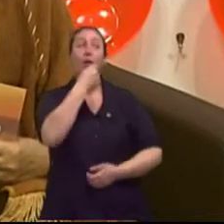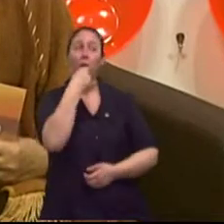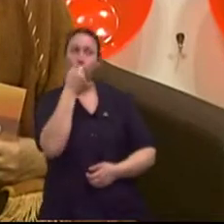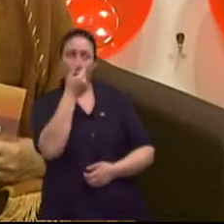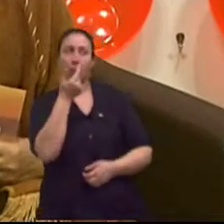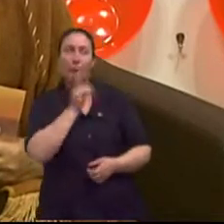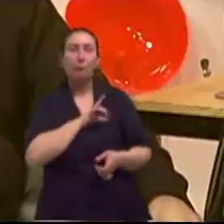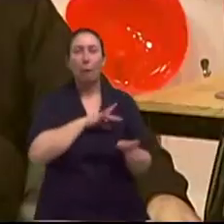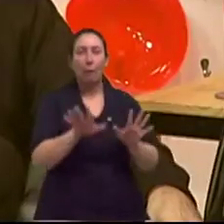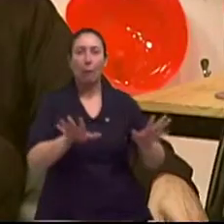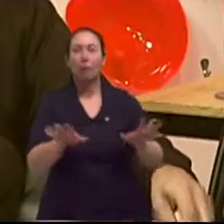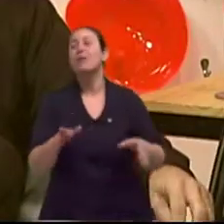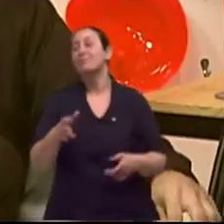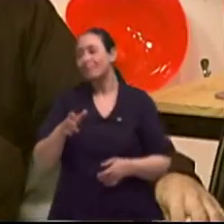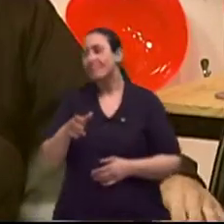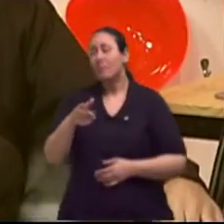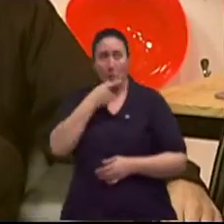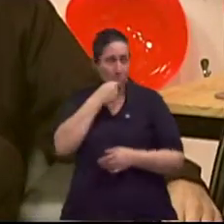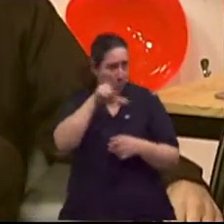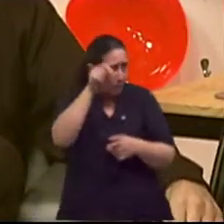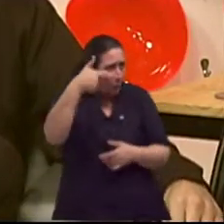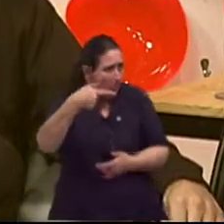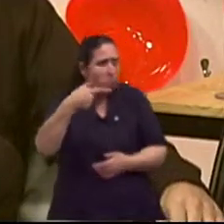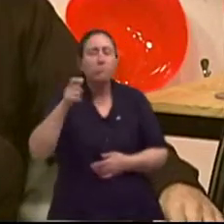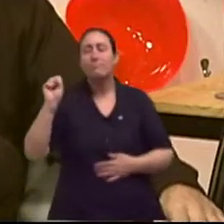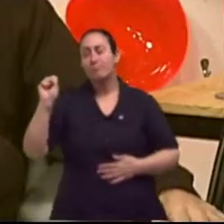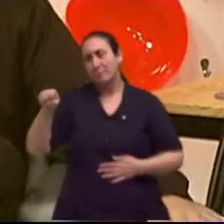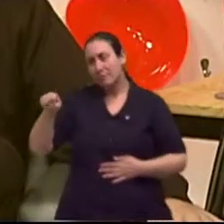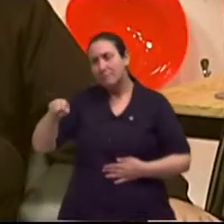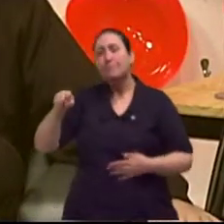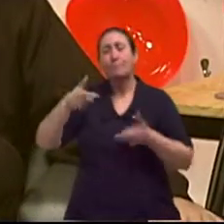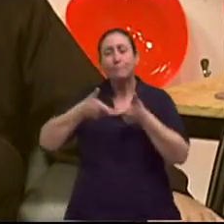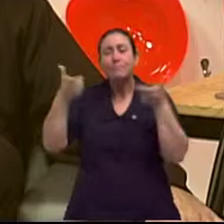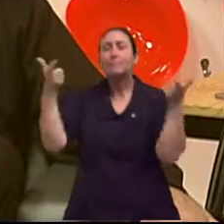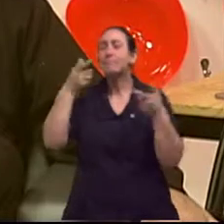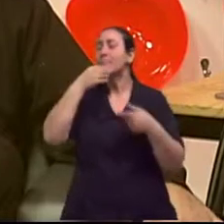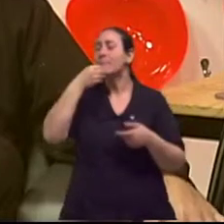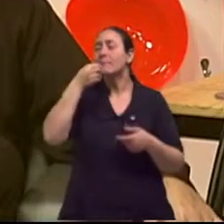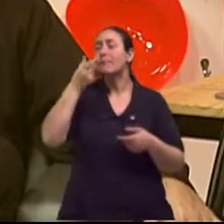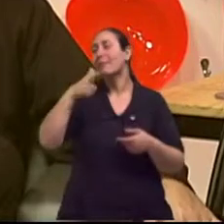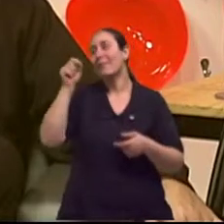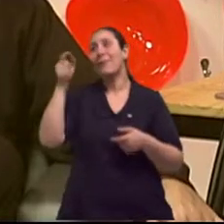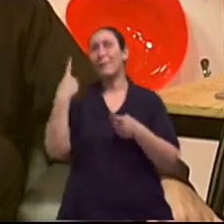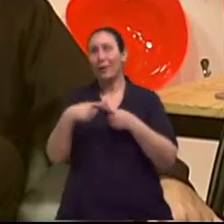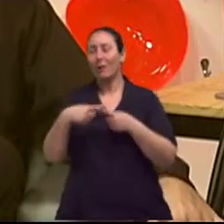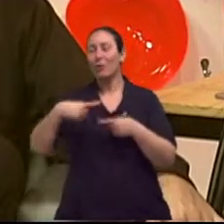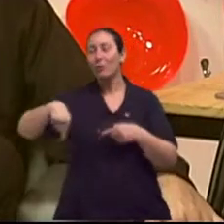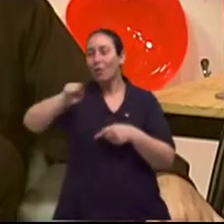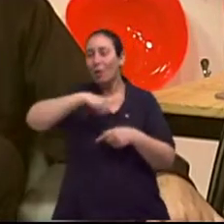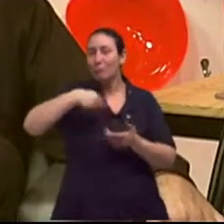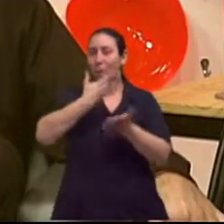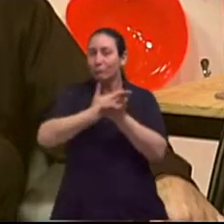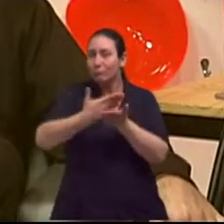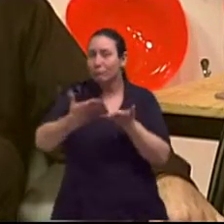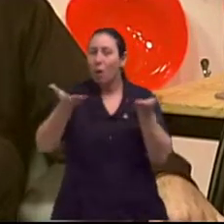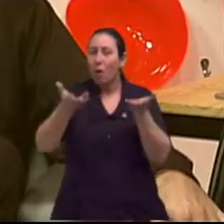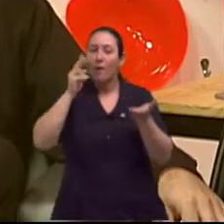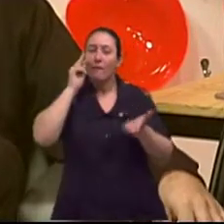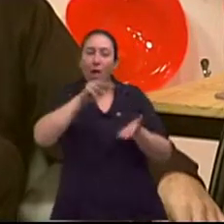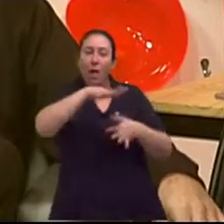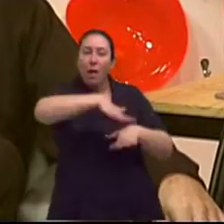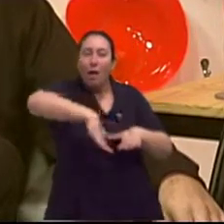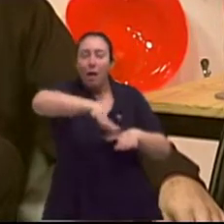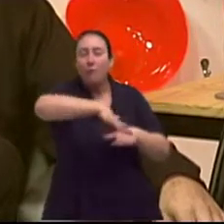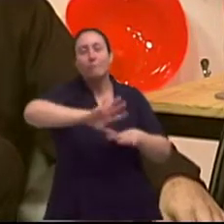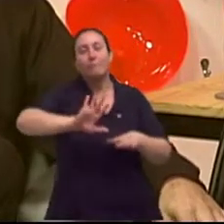preferem mais o laser mesmo? Pois é. O que a gente está fazendo, a está especializando também em uma outra área muito importante.